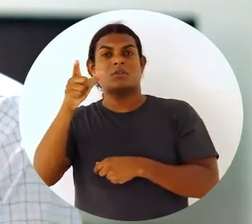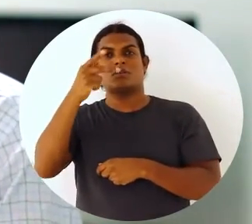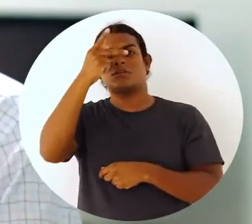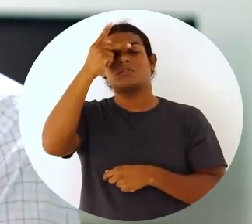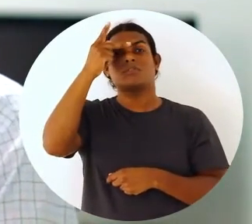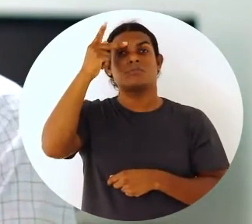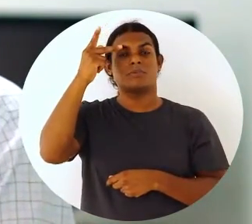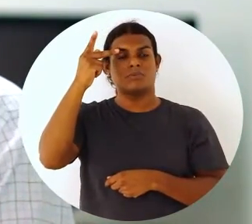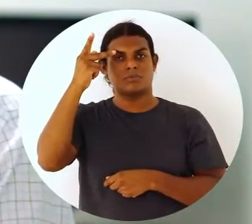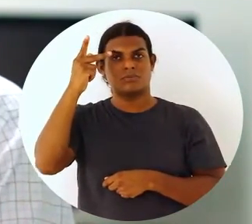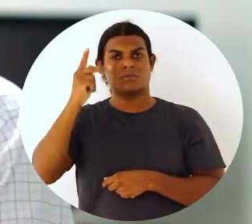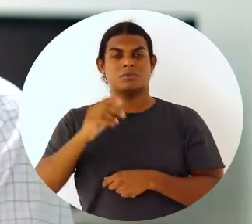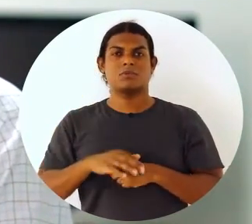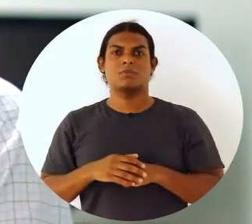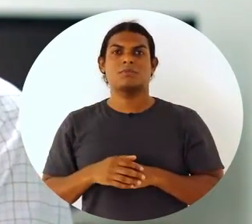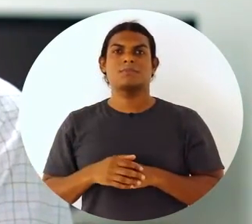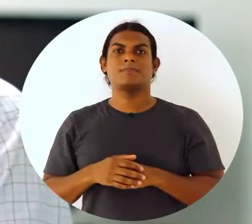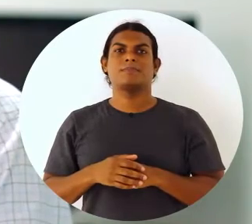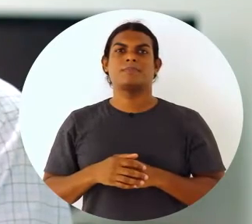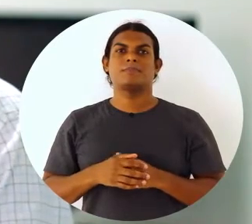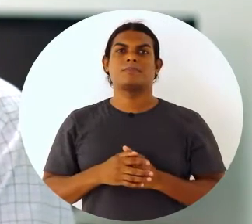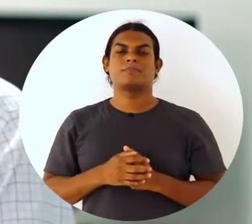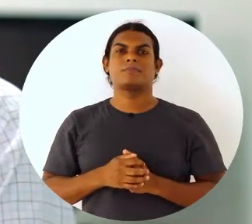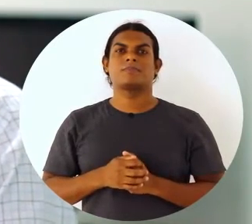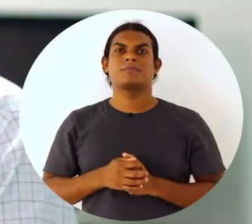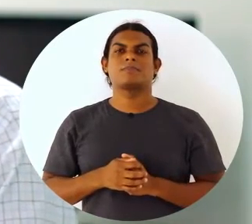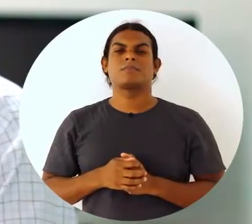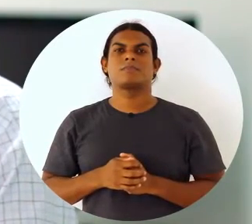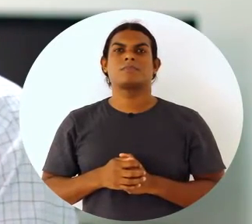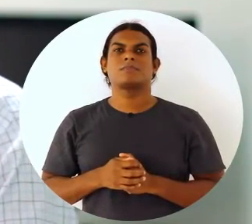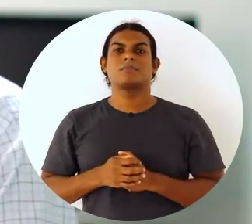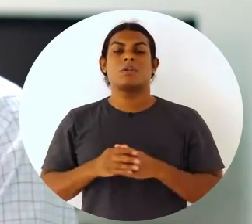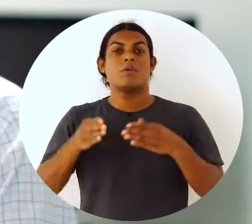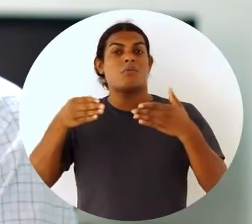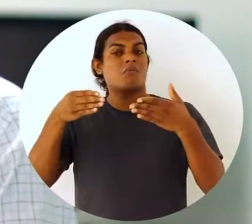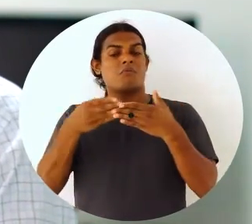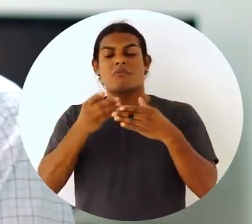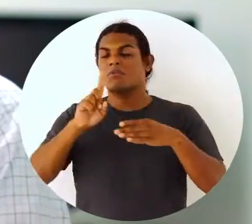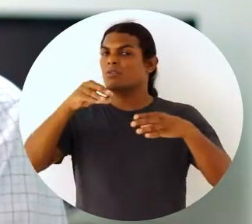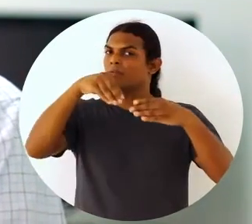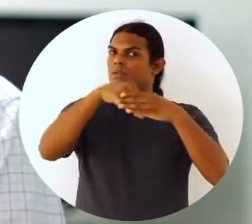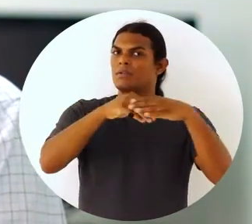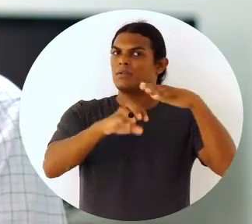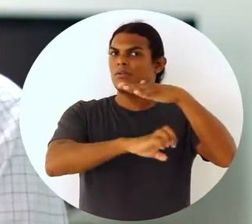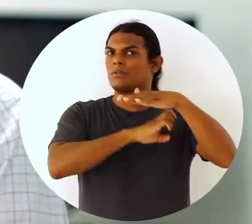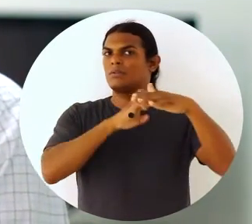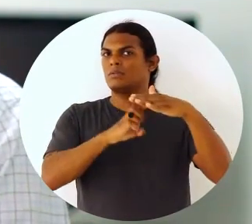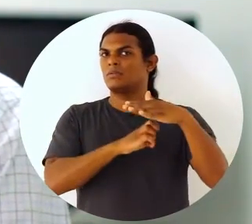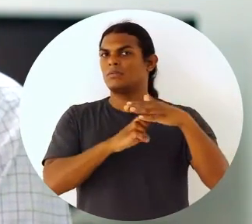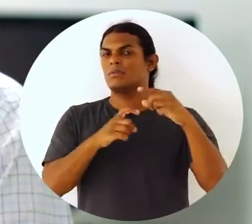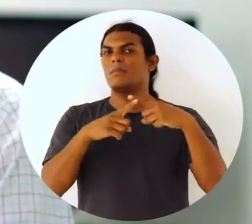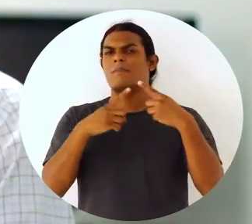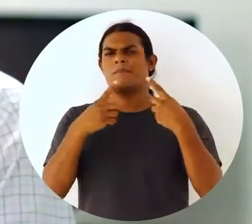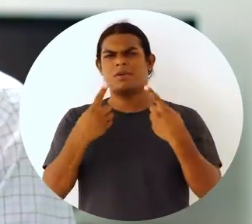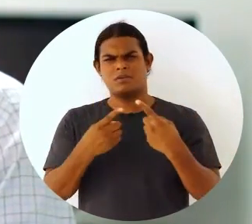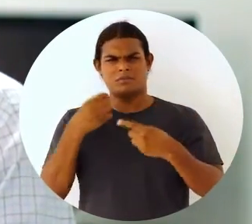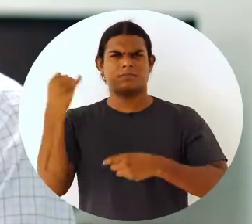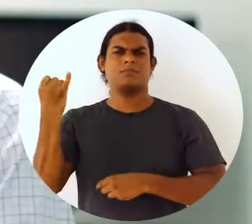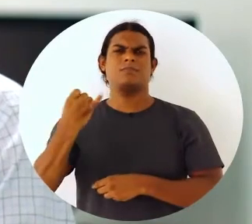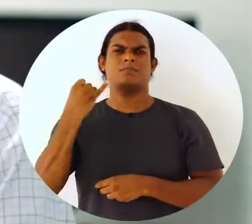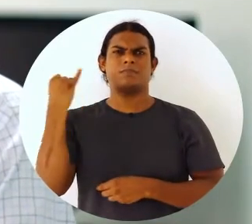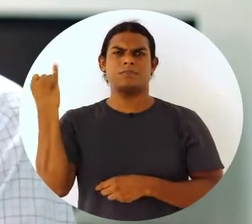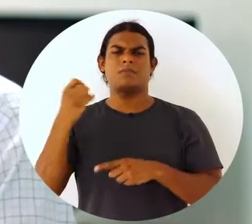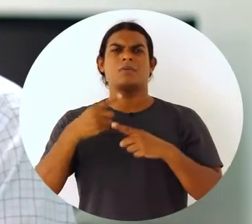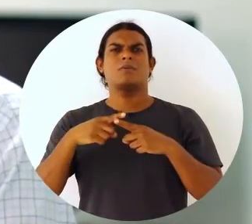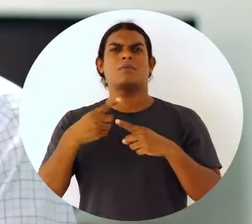humanas e a sua motivação para atingir essas necessidades. O foco não é dentro da organização. Mas ela foi muito importante